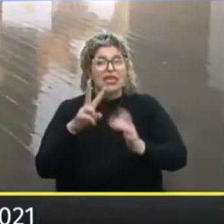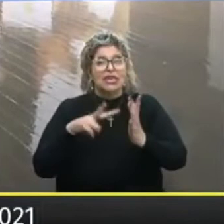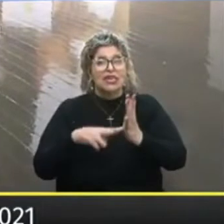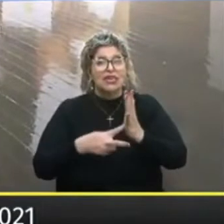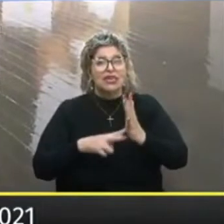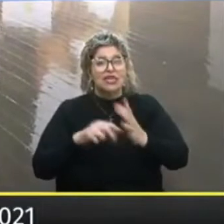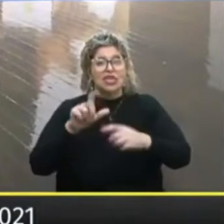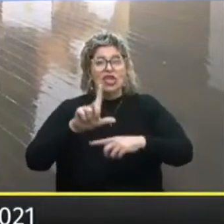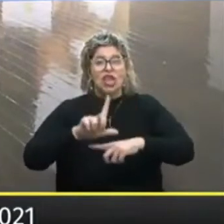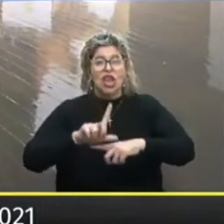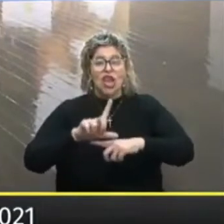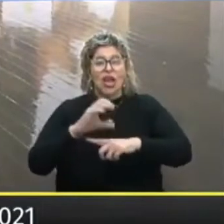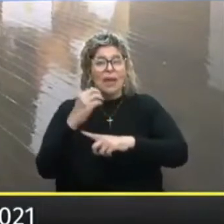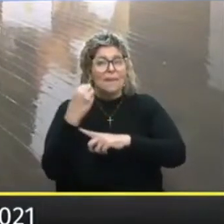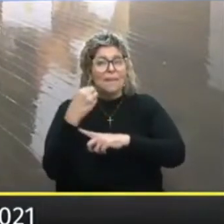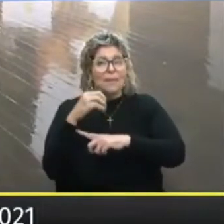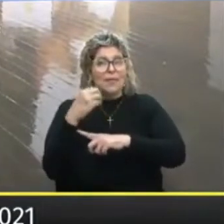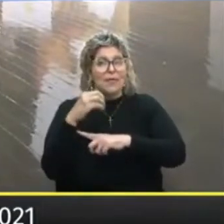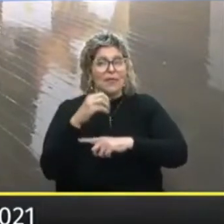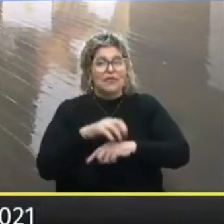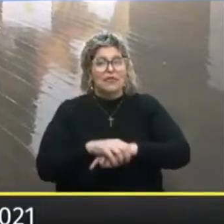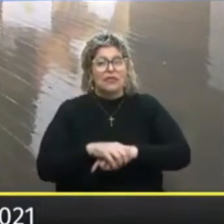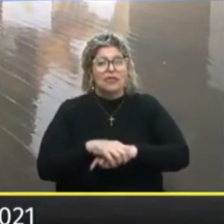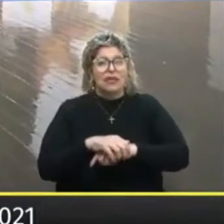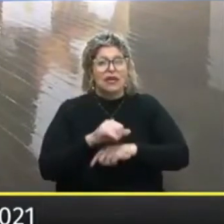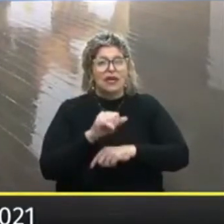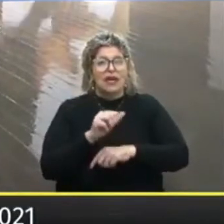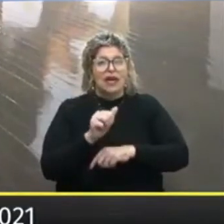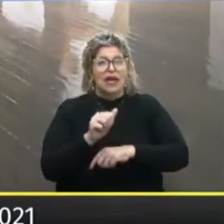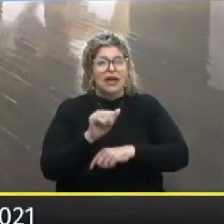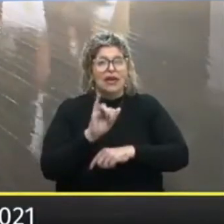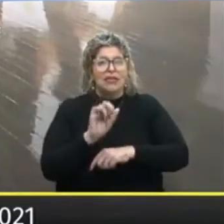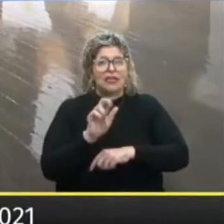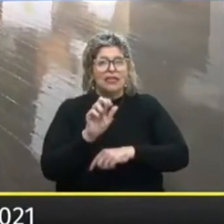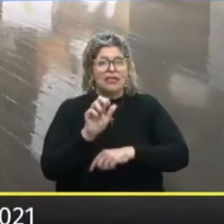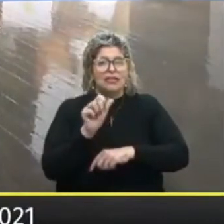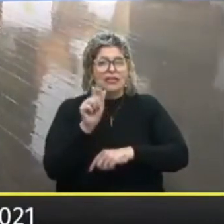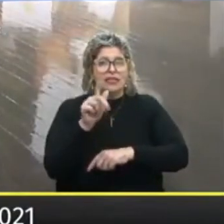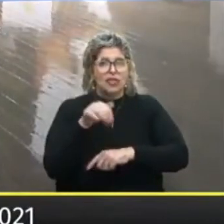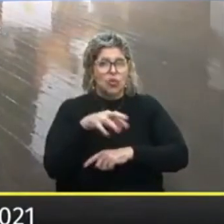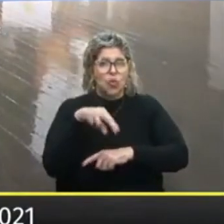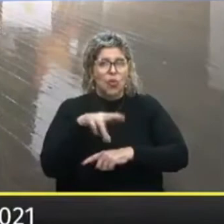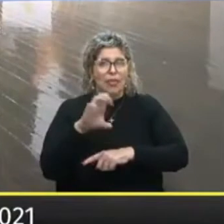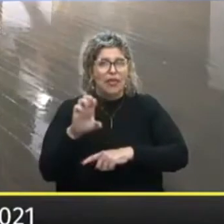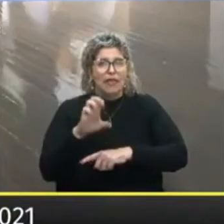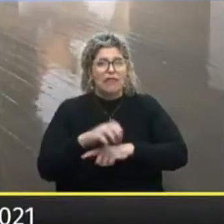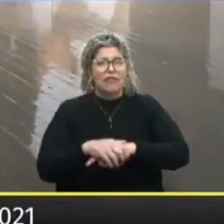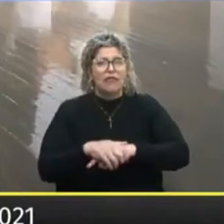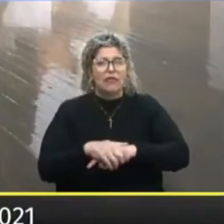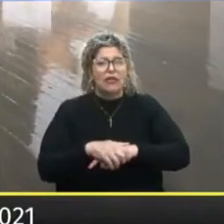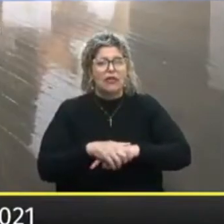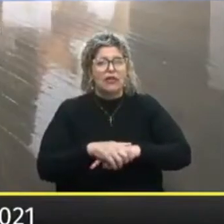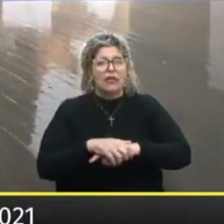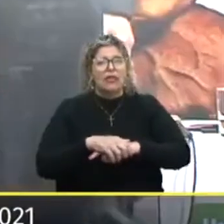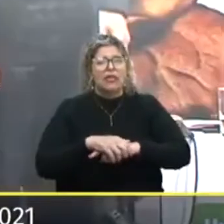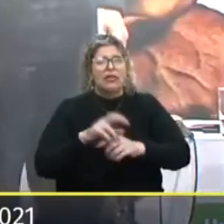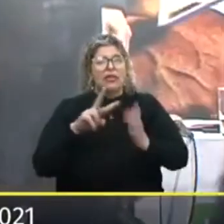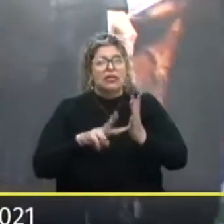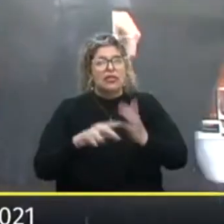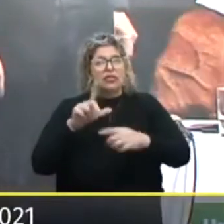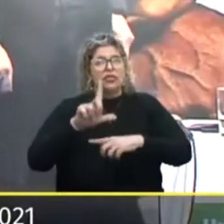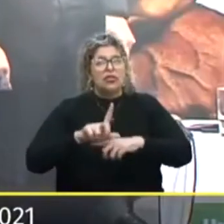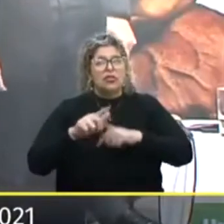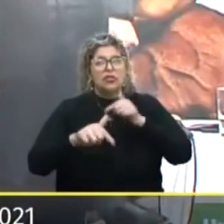Lojas Porto Alegre Senhor Arsione Piva Também para receber Esse certificado Parabéns ao CIM de Lojas